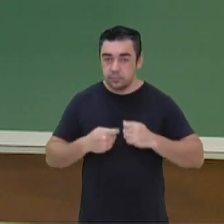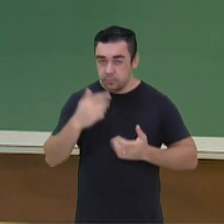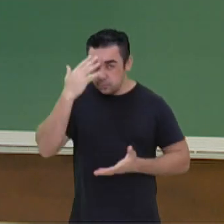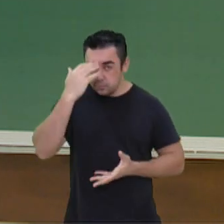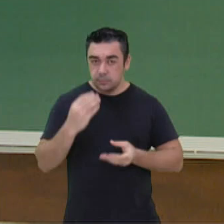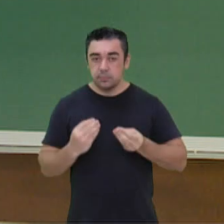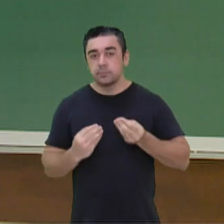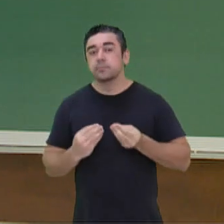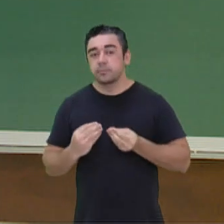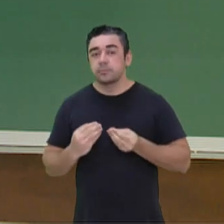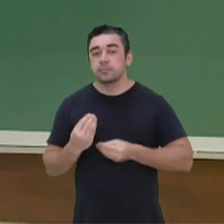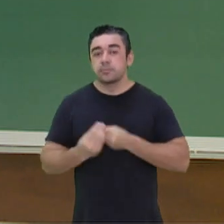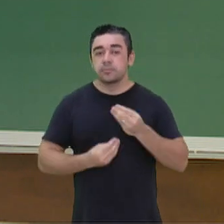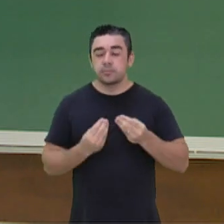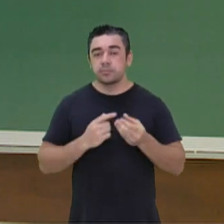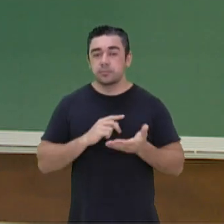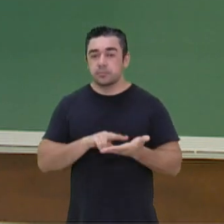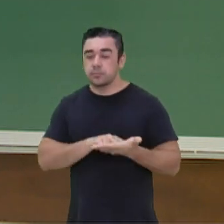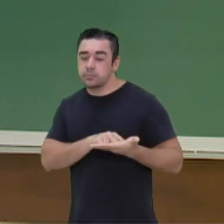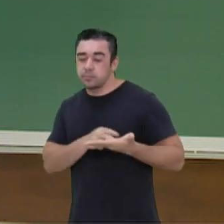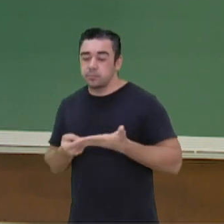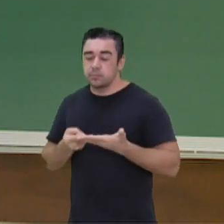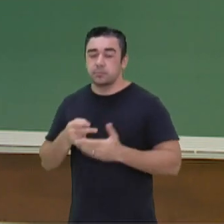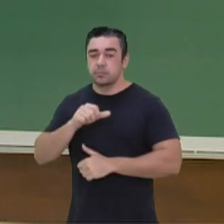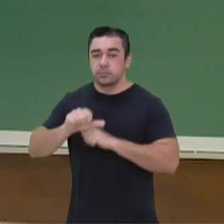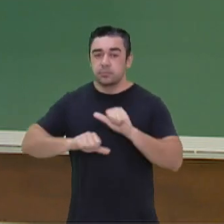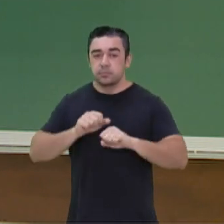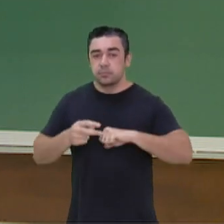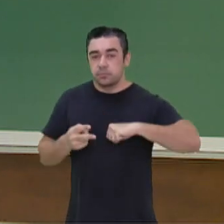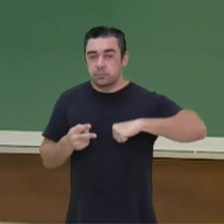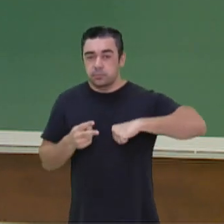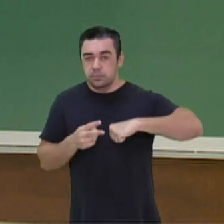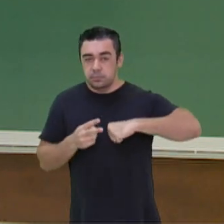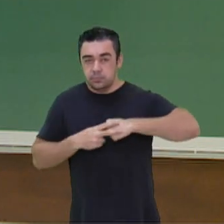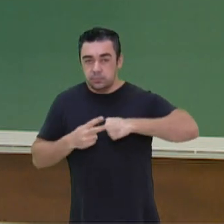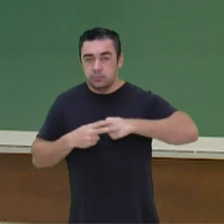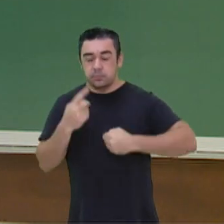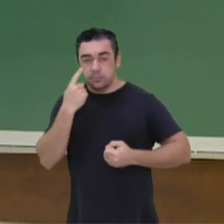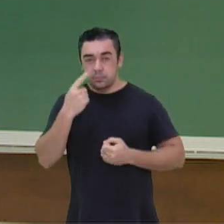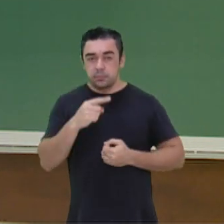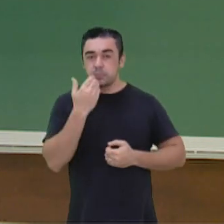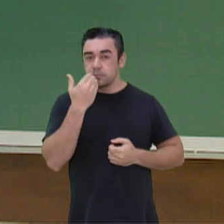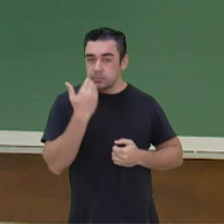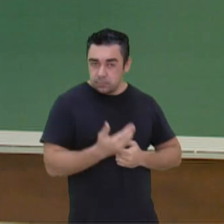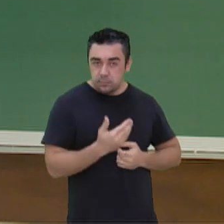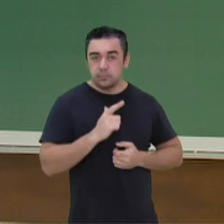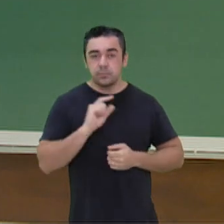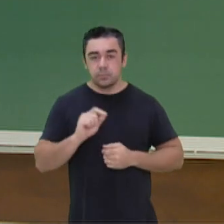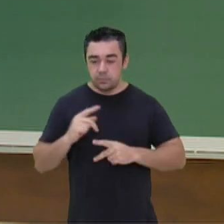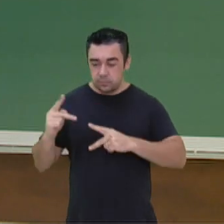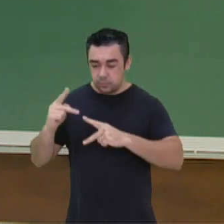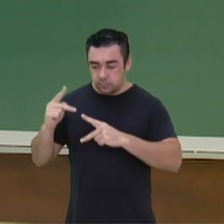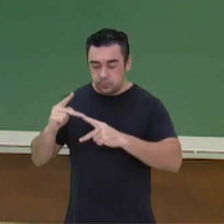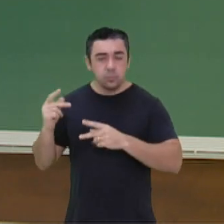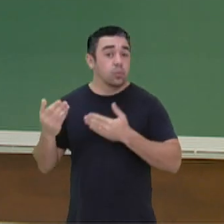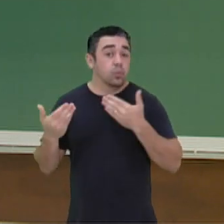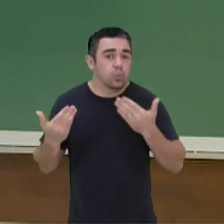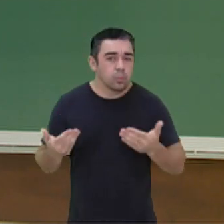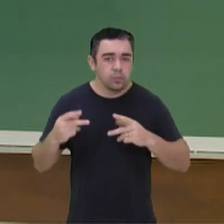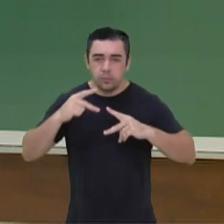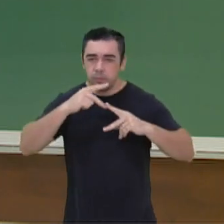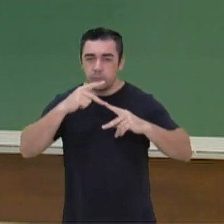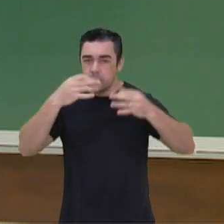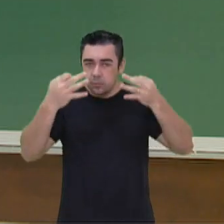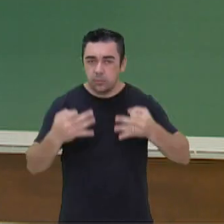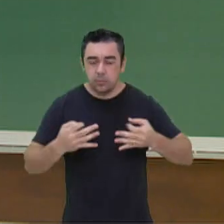noção ali da transitividade verbal, para verificar se o meu verbo está pedindo ou não a preposição, qual a preposição